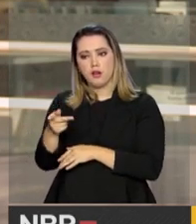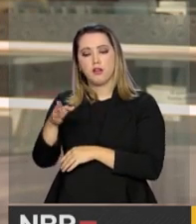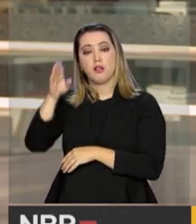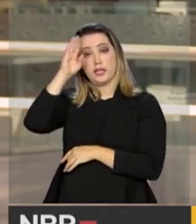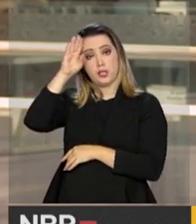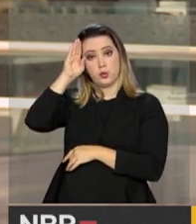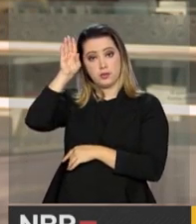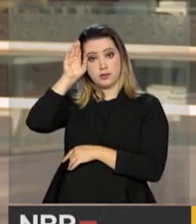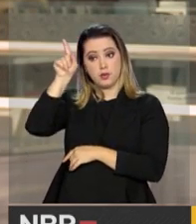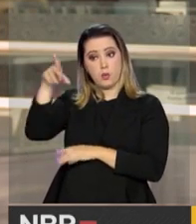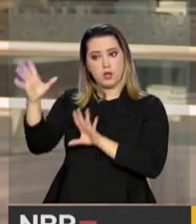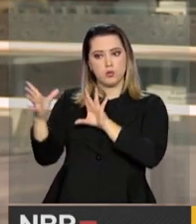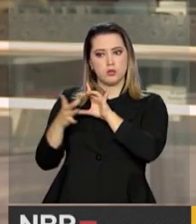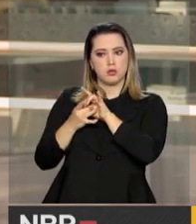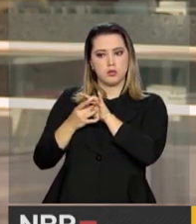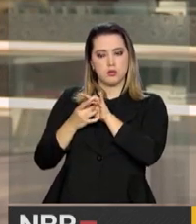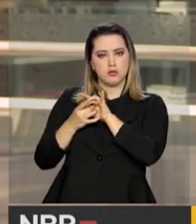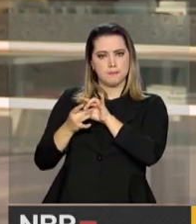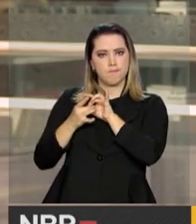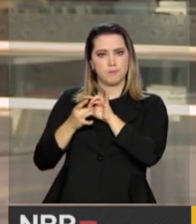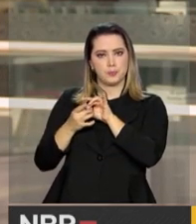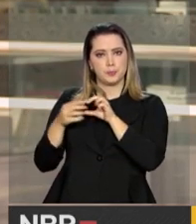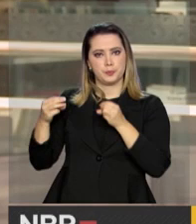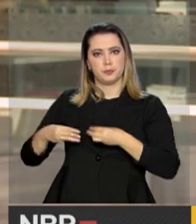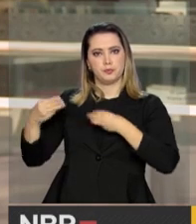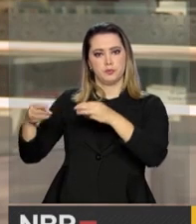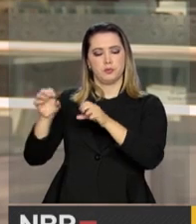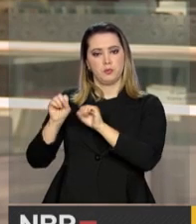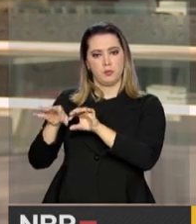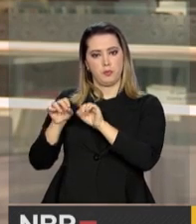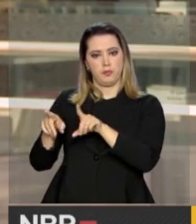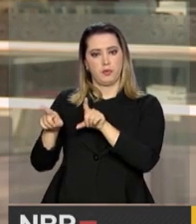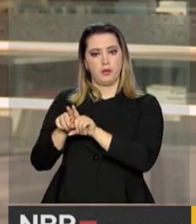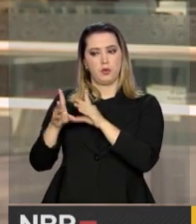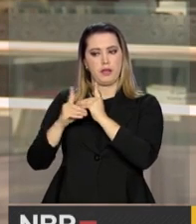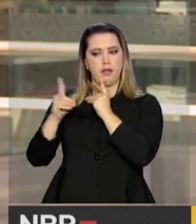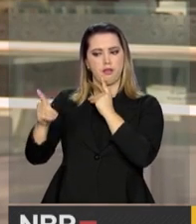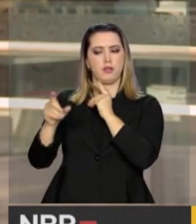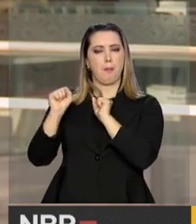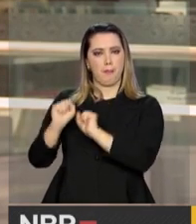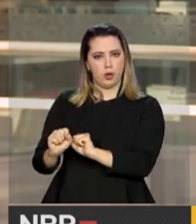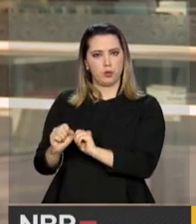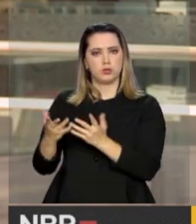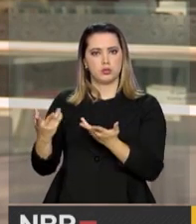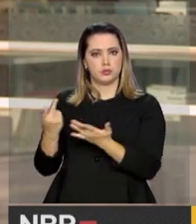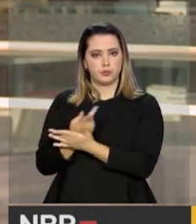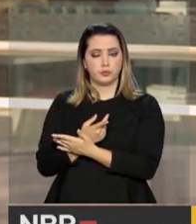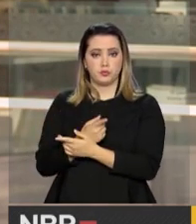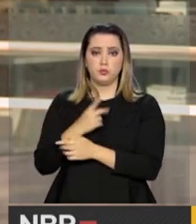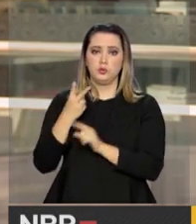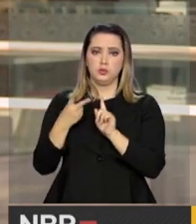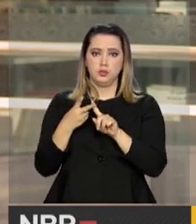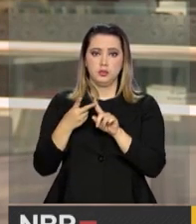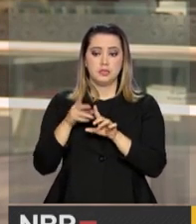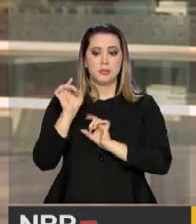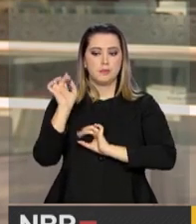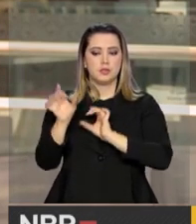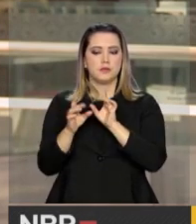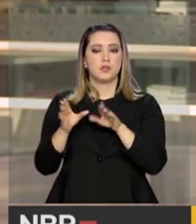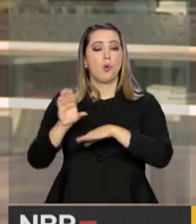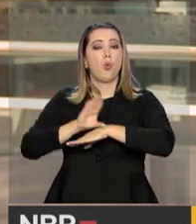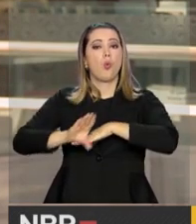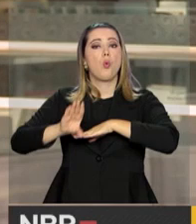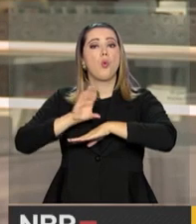está credenciada na oferta de ensino superior à distância. A segunda coisa, especificamente verificar se o